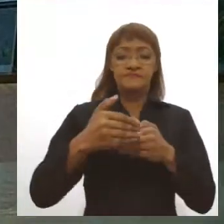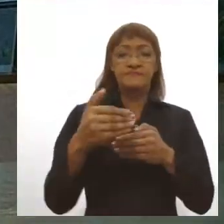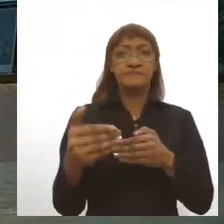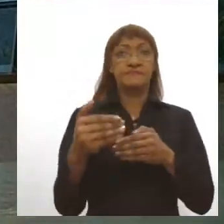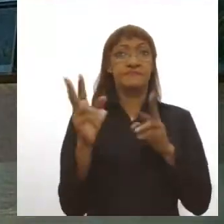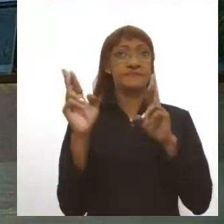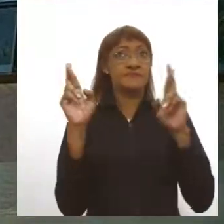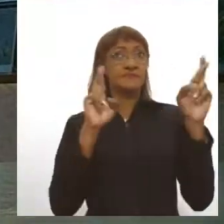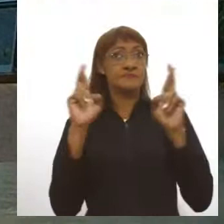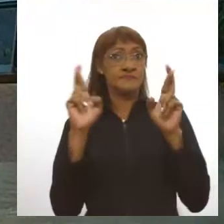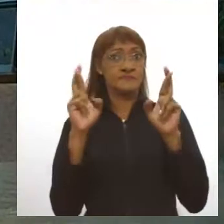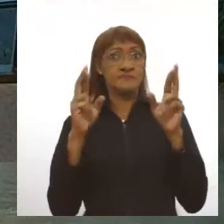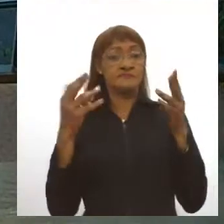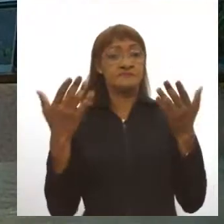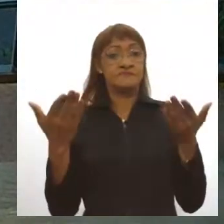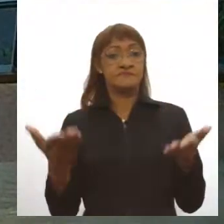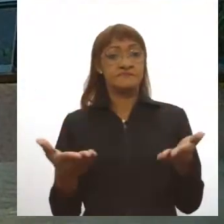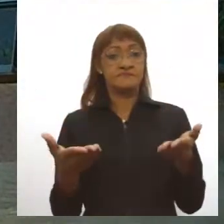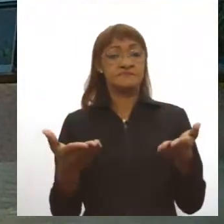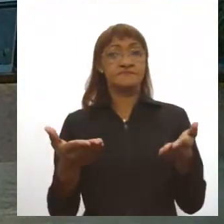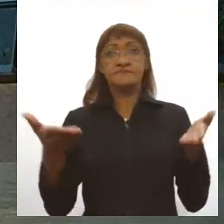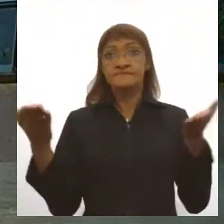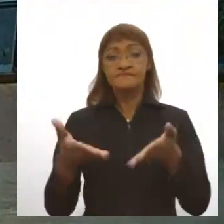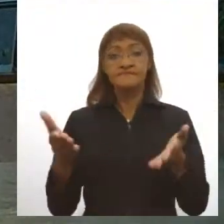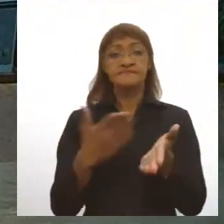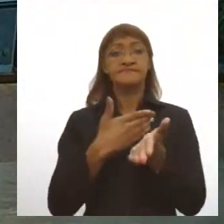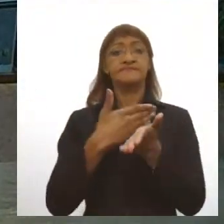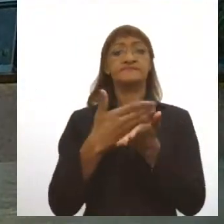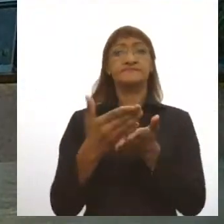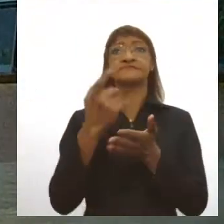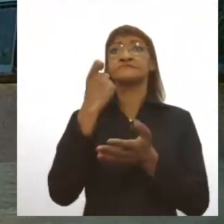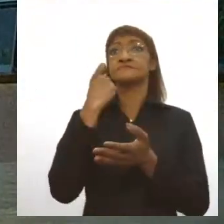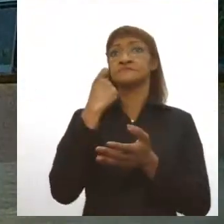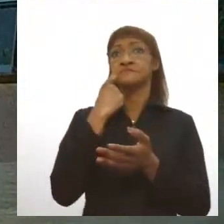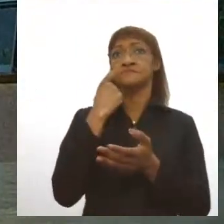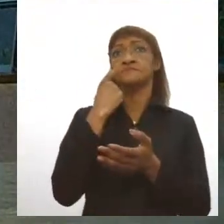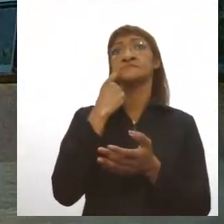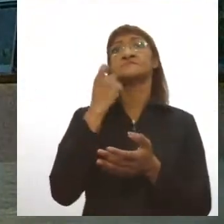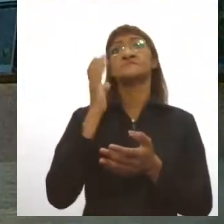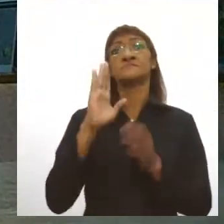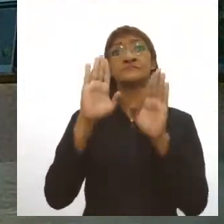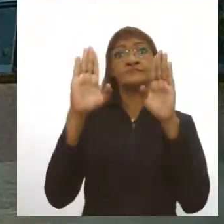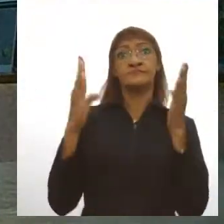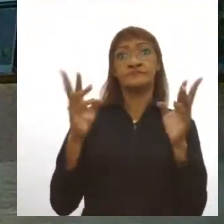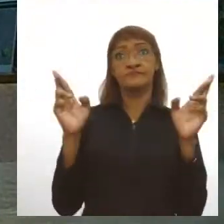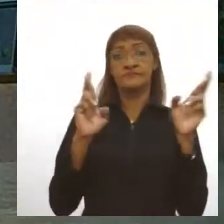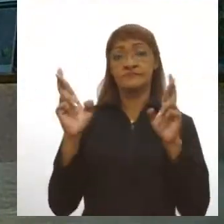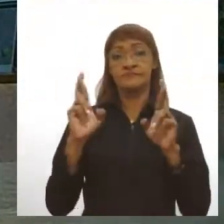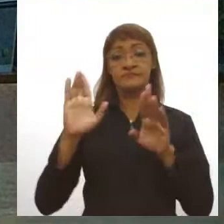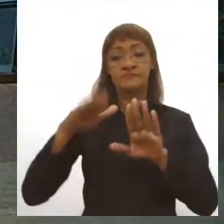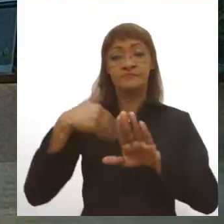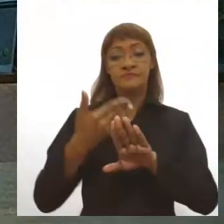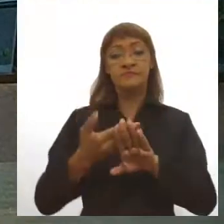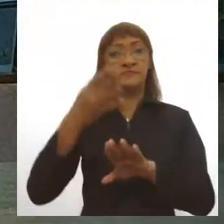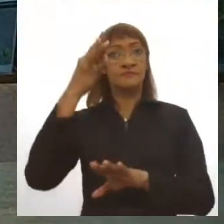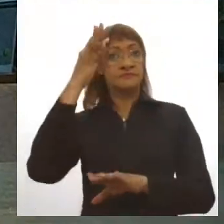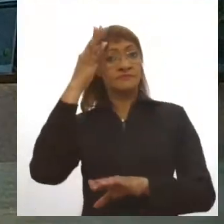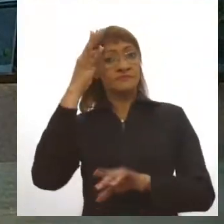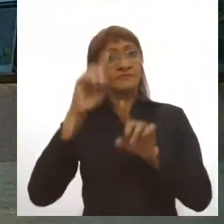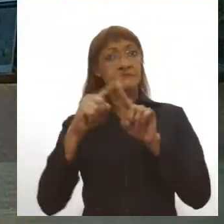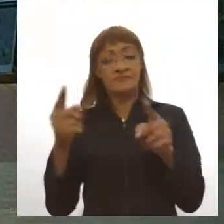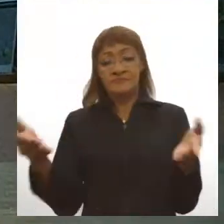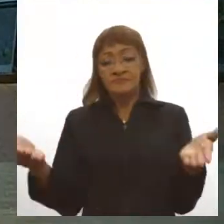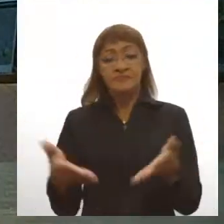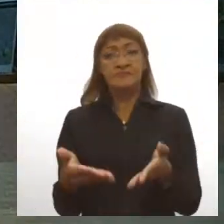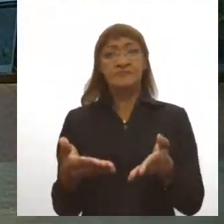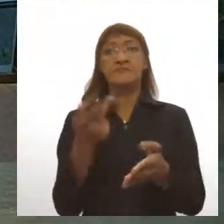se nós estivéssemos fora da pandemia, já começaria uma sexta-feira de Carnaval, e segue até a quarta-feira de cinzas. Mas o que é necessário, neste momento, é